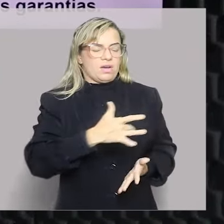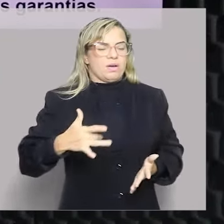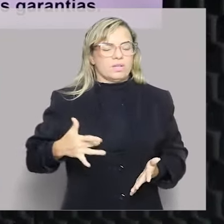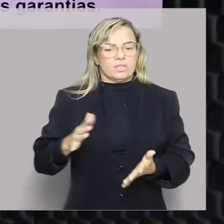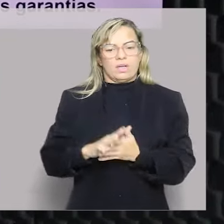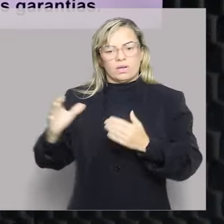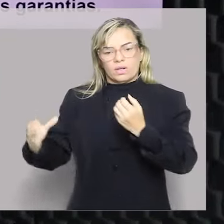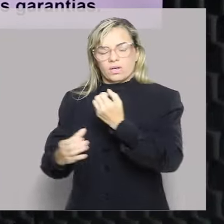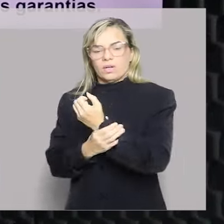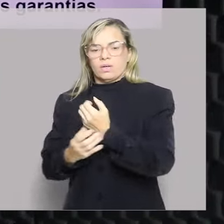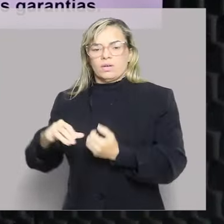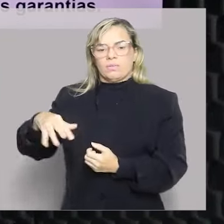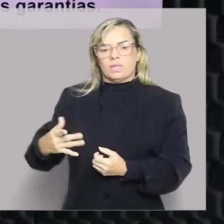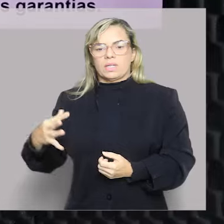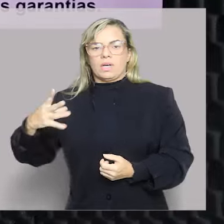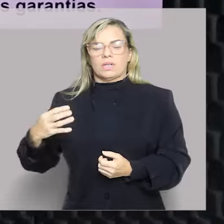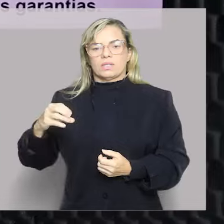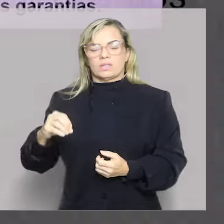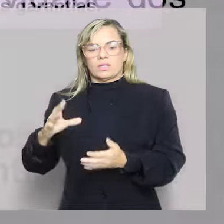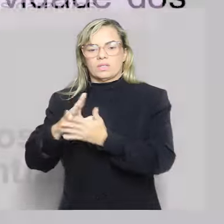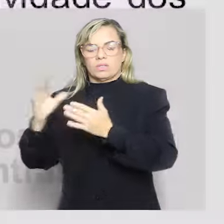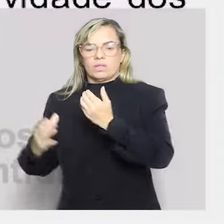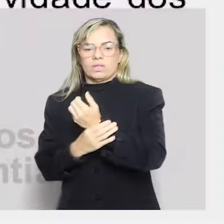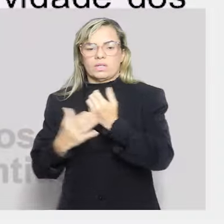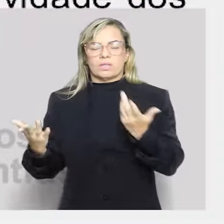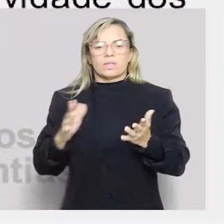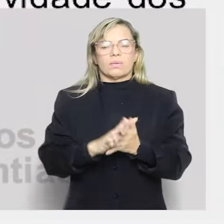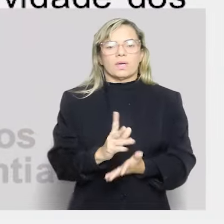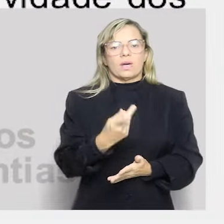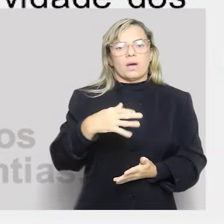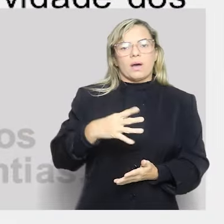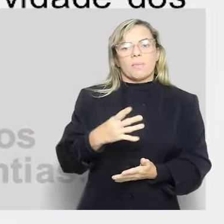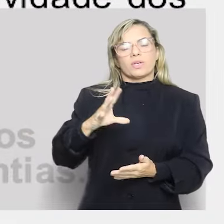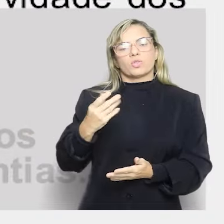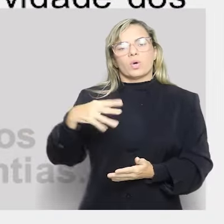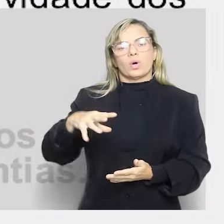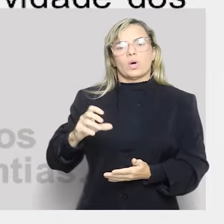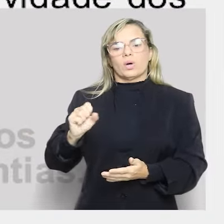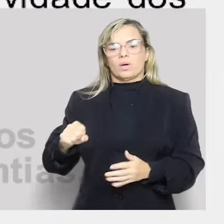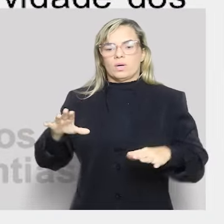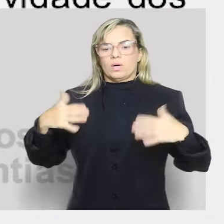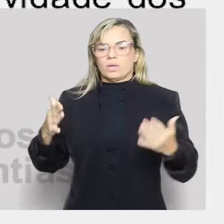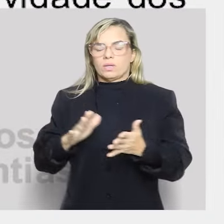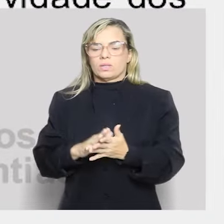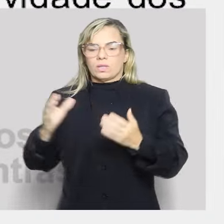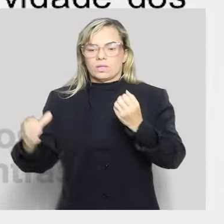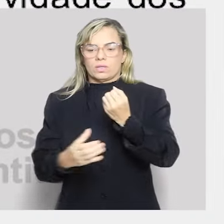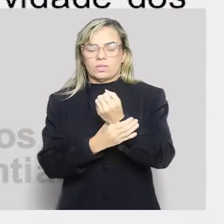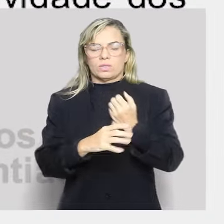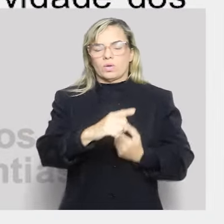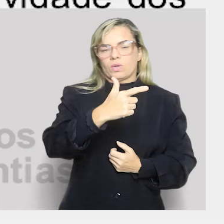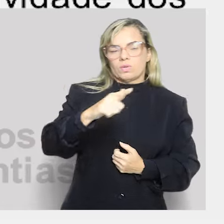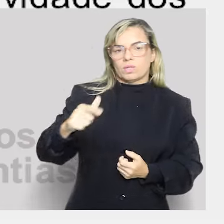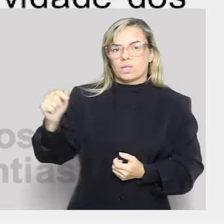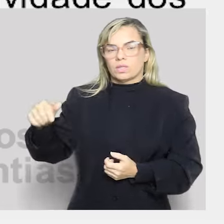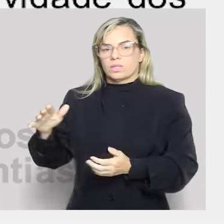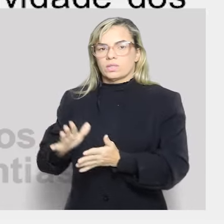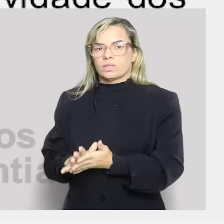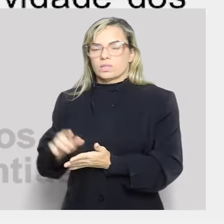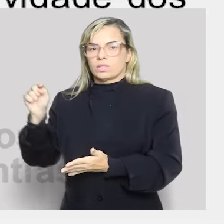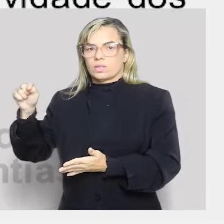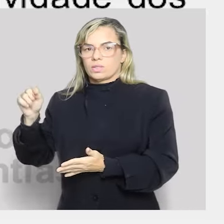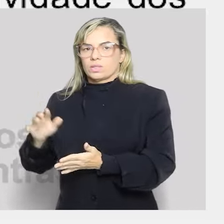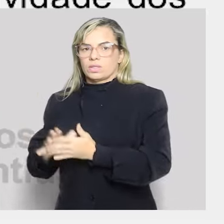negado, eu posso impetrar o habeas corpus. Então, as garantias não existem sem os direitos e os direitos não se efetivam